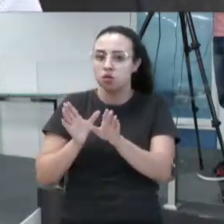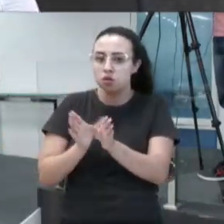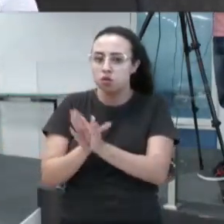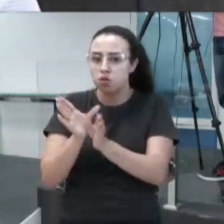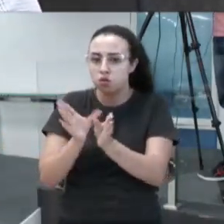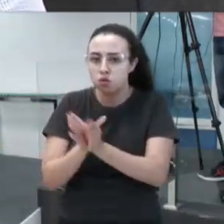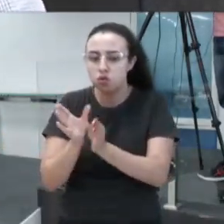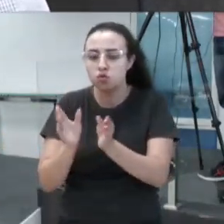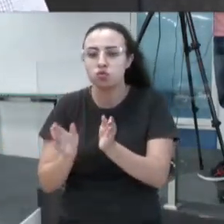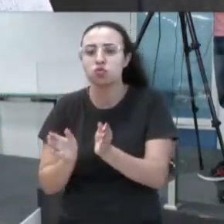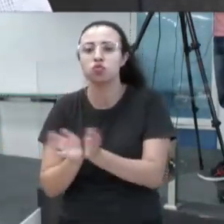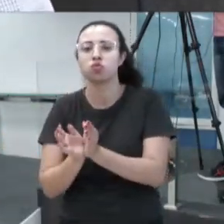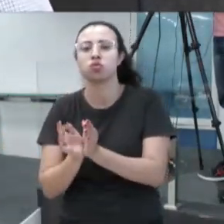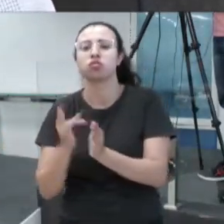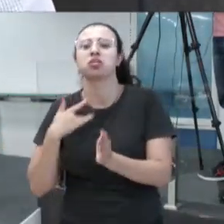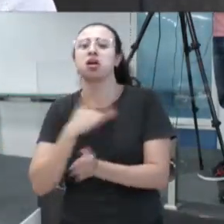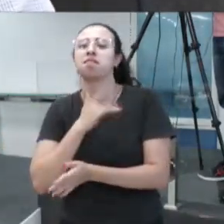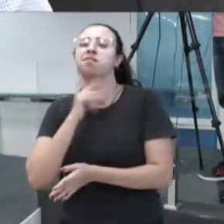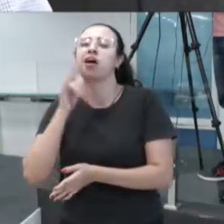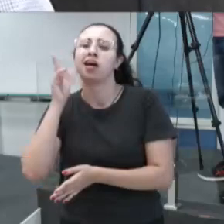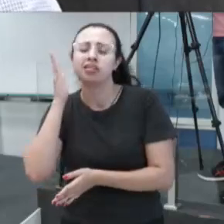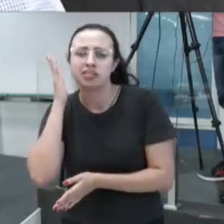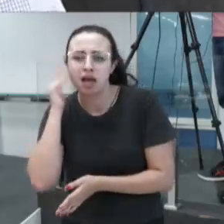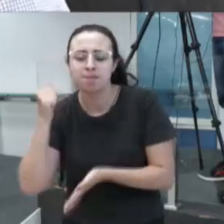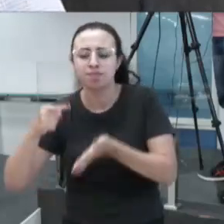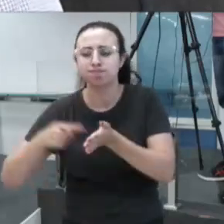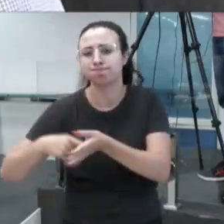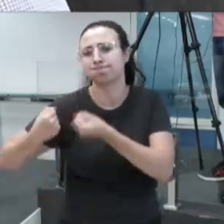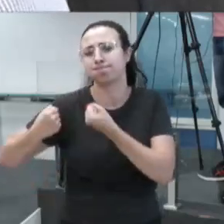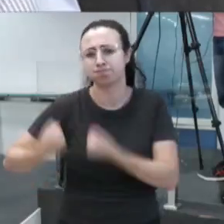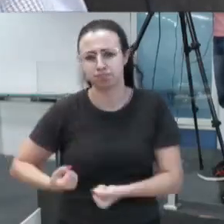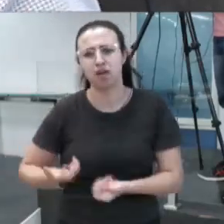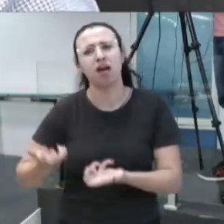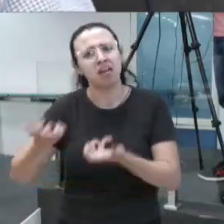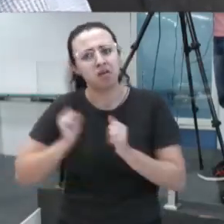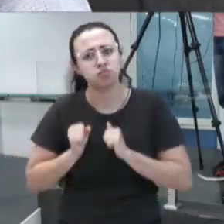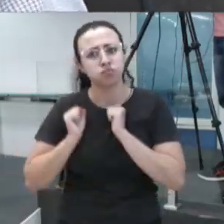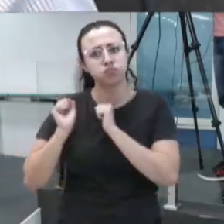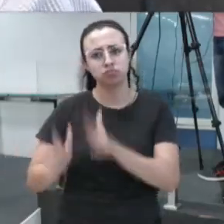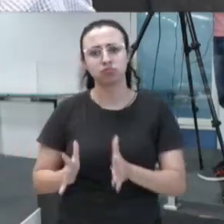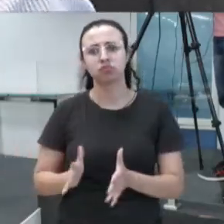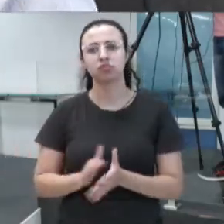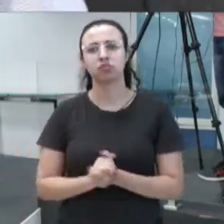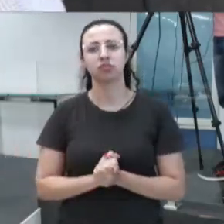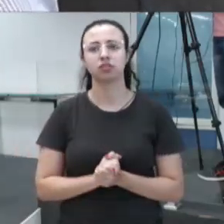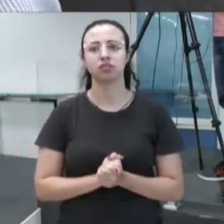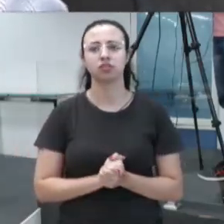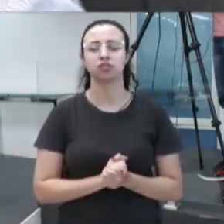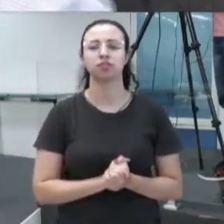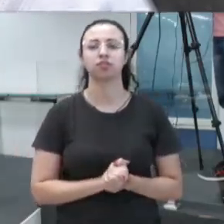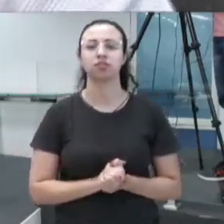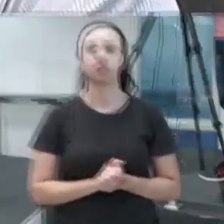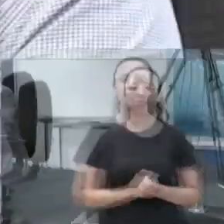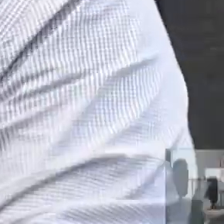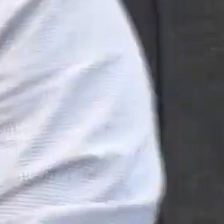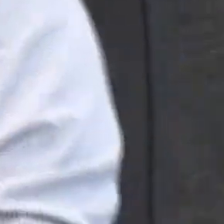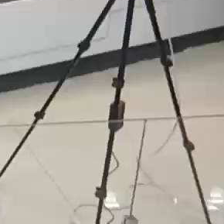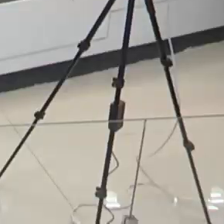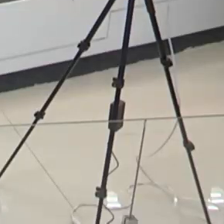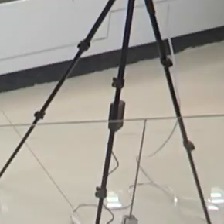receber uma denúncia pesada nos próximos dias, haja. Vamos agir. Vamos agir, legislativo, que tem gente tripudiana em cima de vocês.